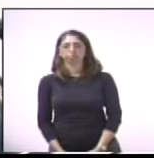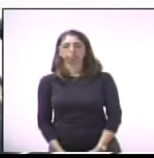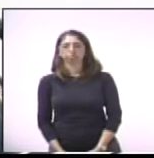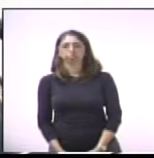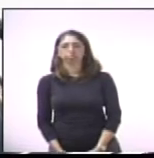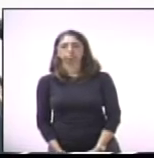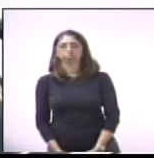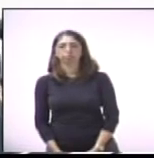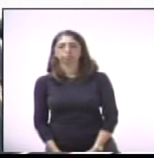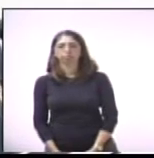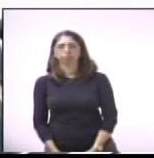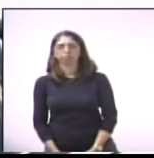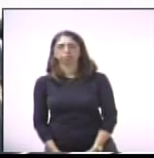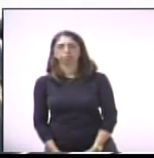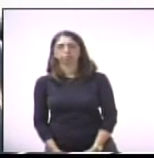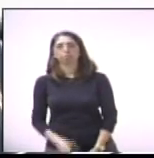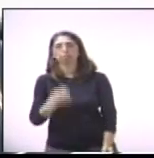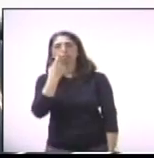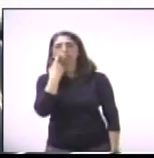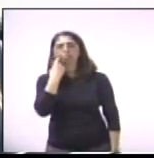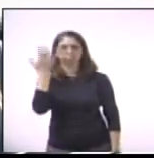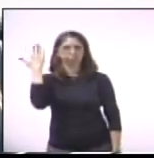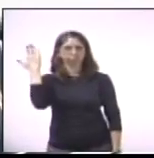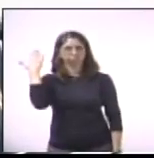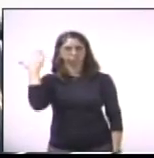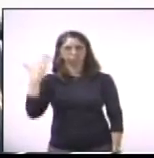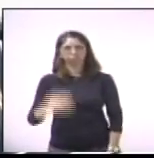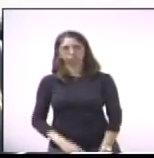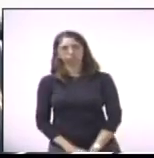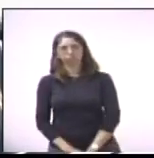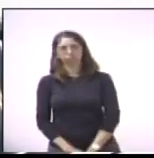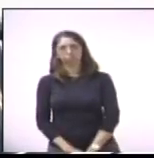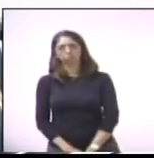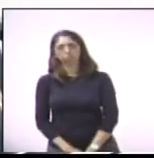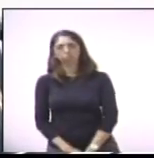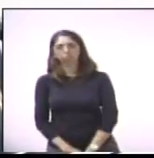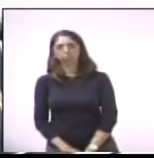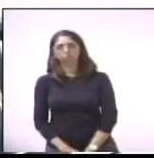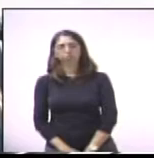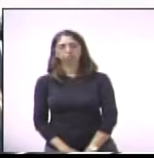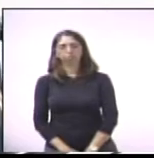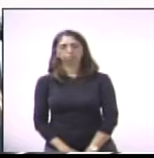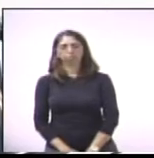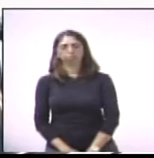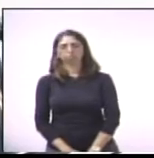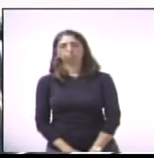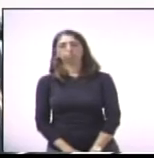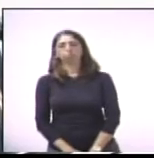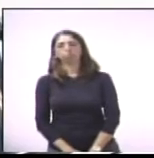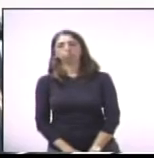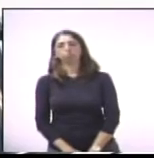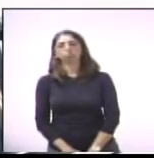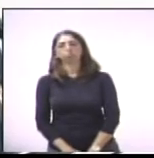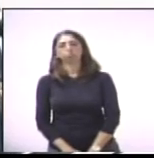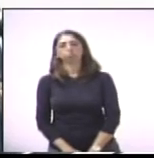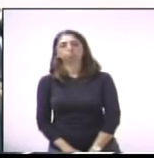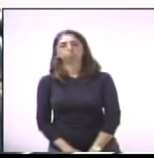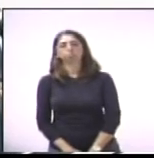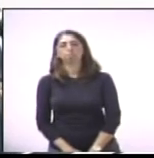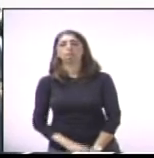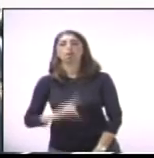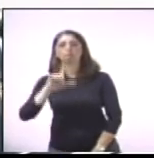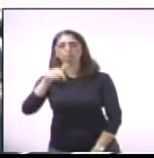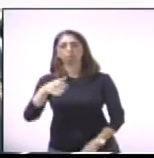Na última sexta-feira, eu saí desta casa